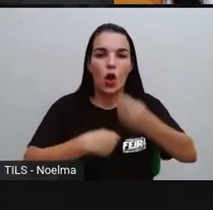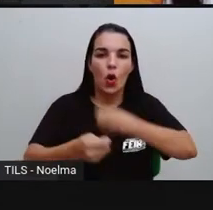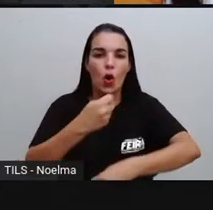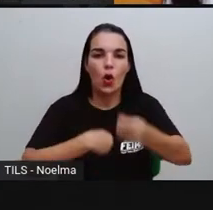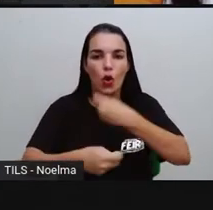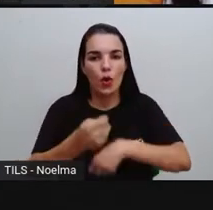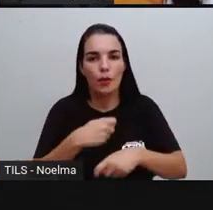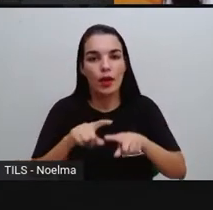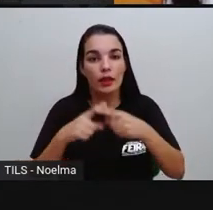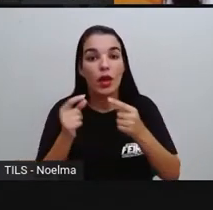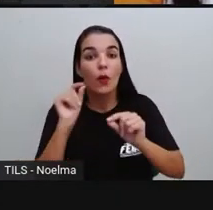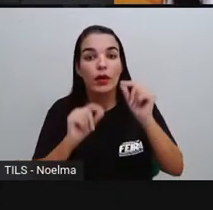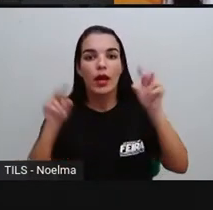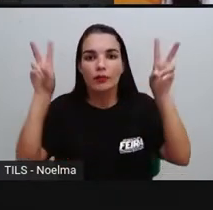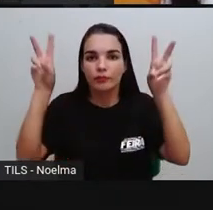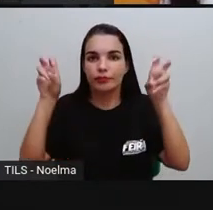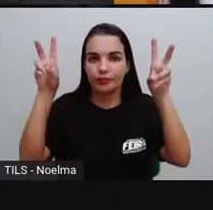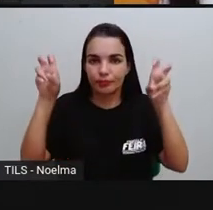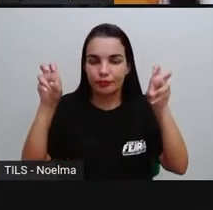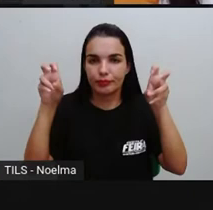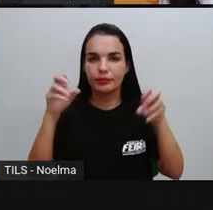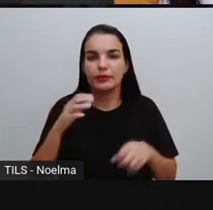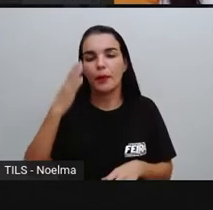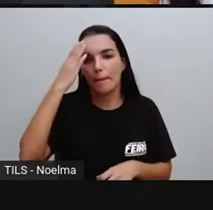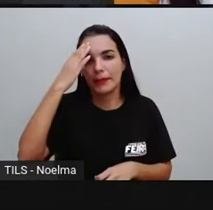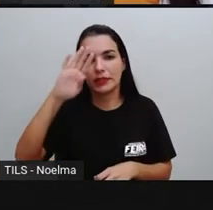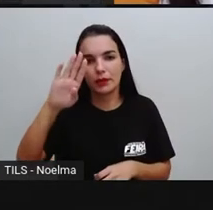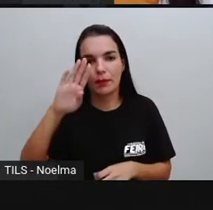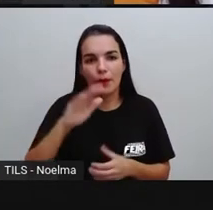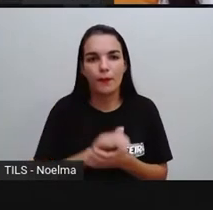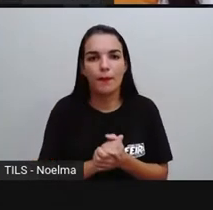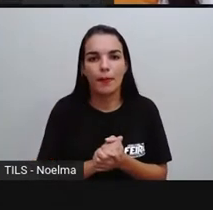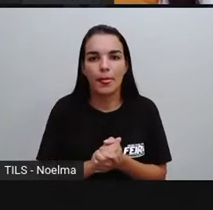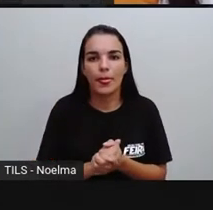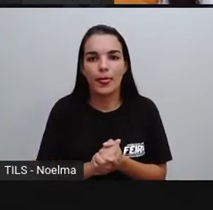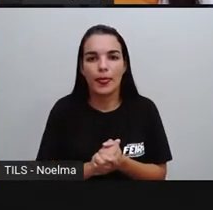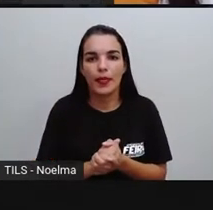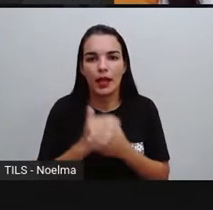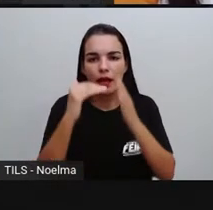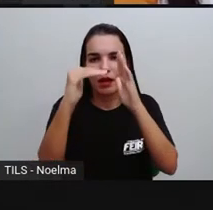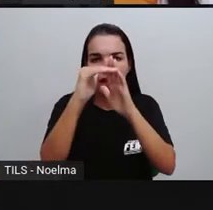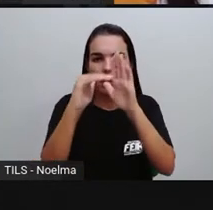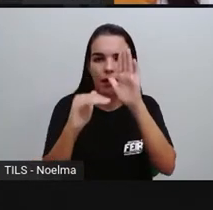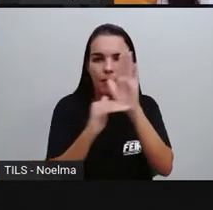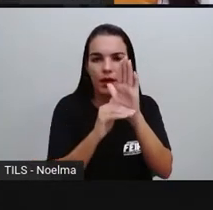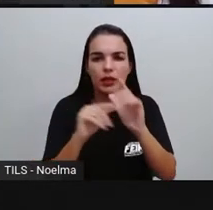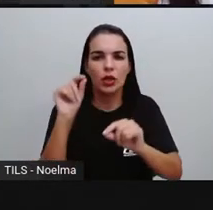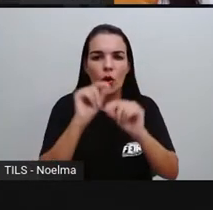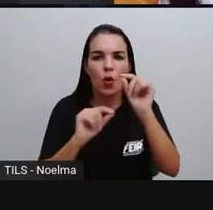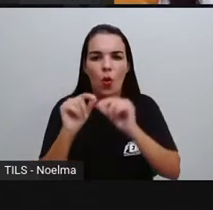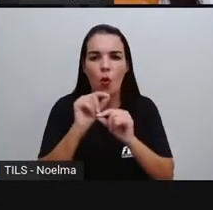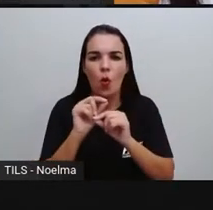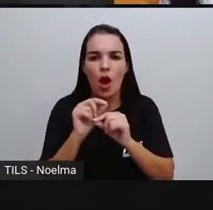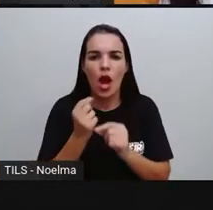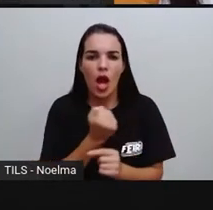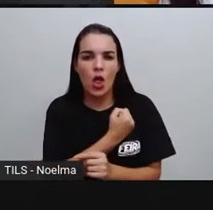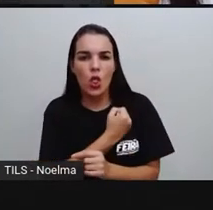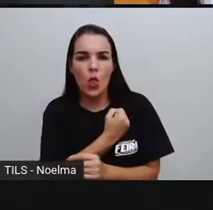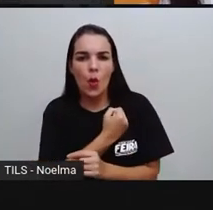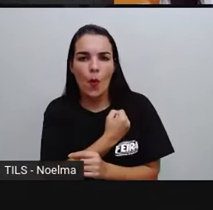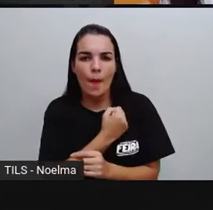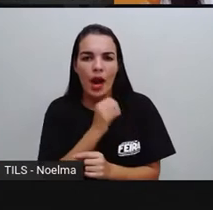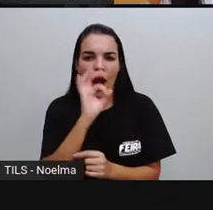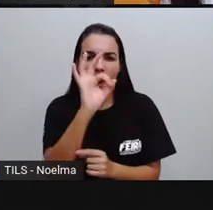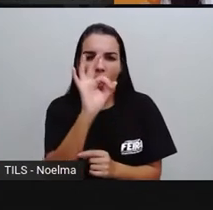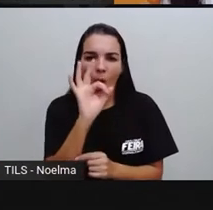manchete, certo? E aí, embaixo, a gente poderia colocar ali, número de arrecadação de impostos